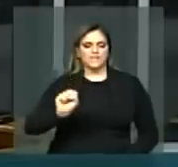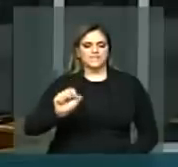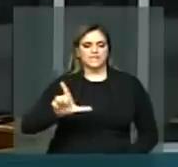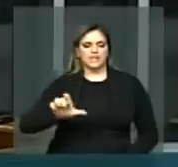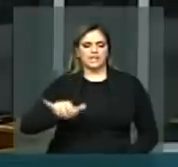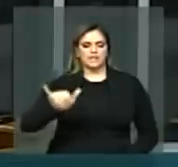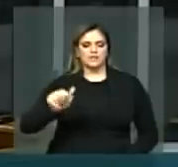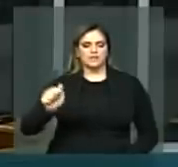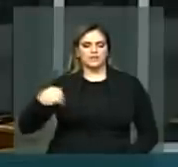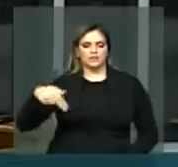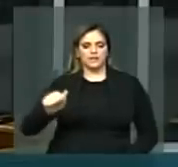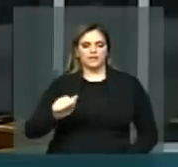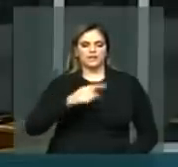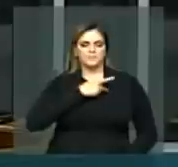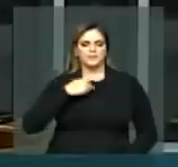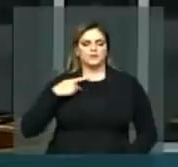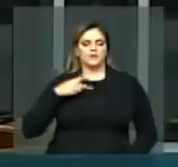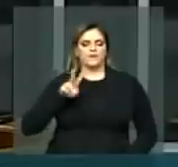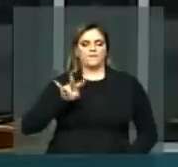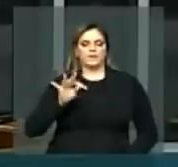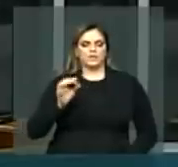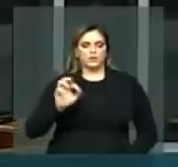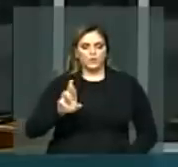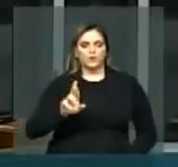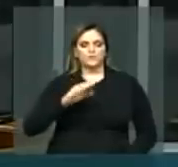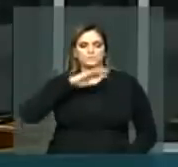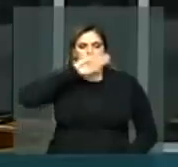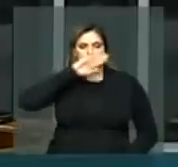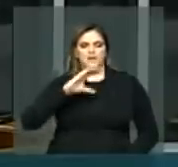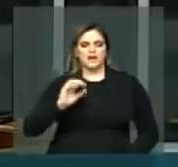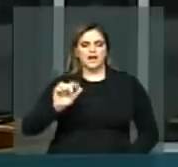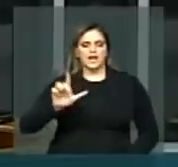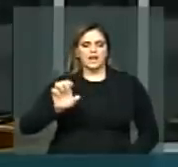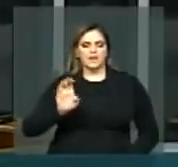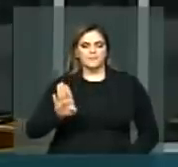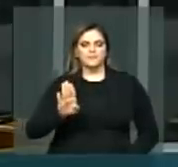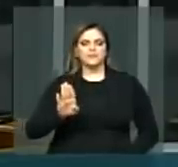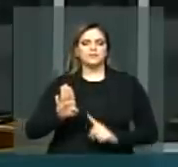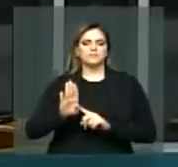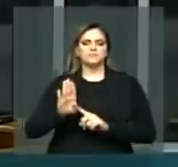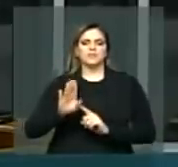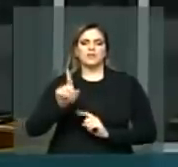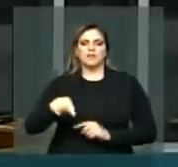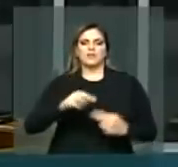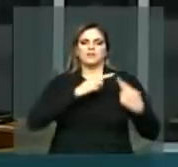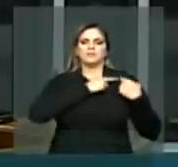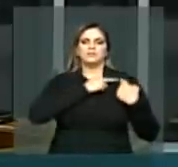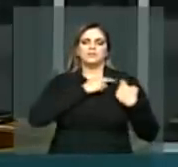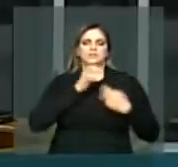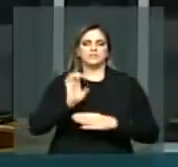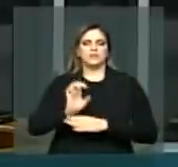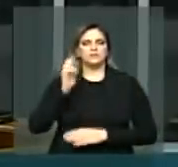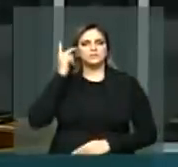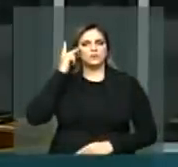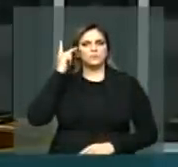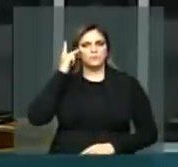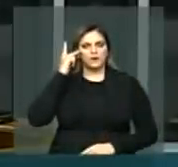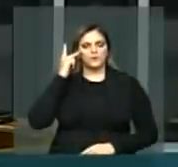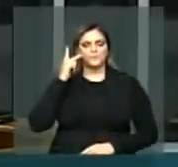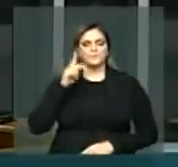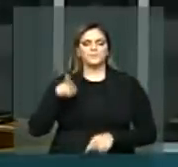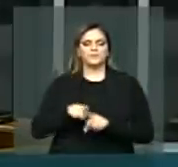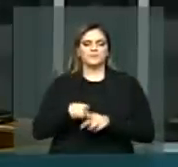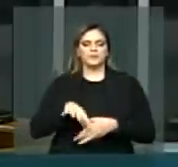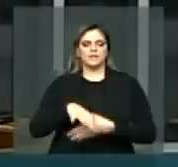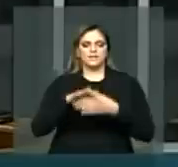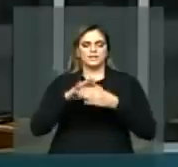Vitor, o bispo Caleb, bispo que responde pelo meu Estado de São Paulo, a